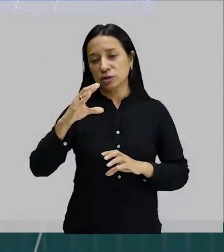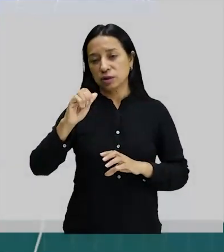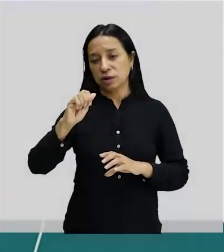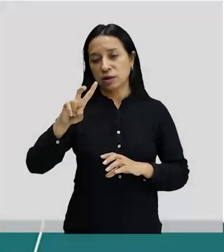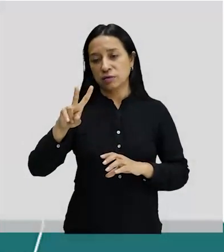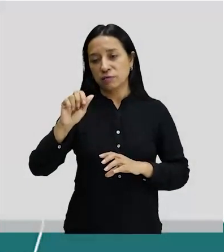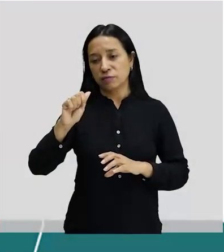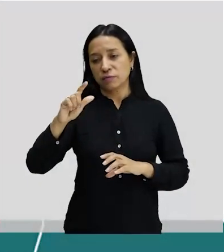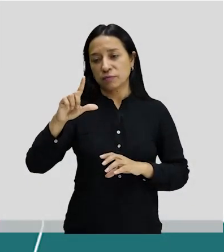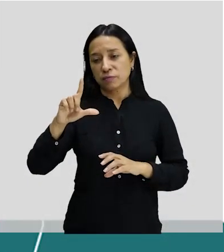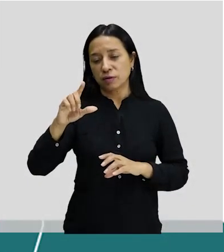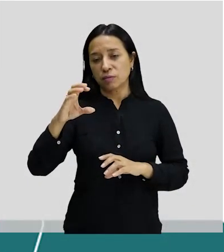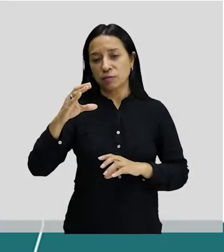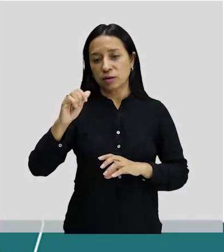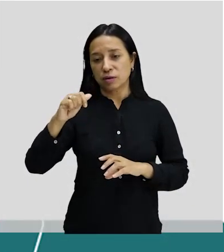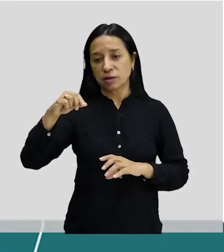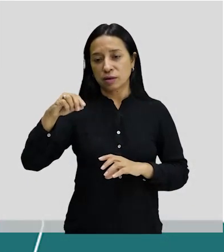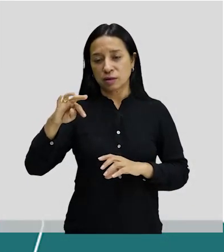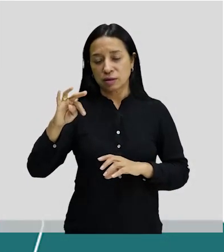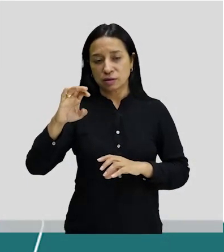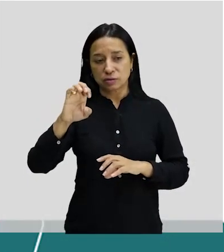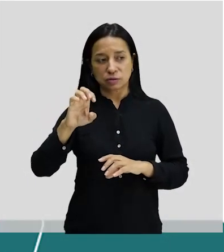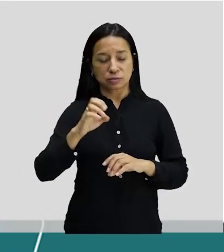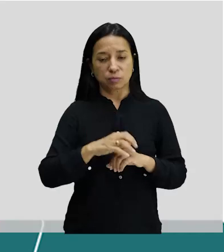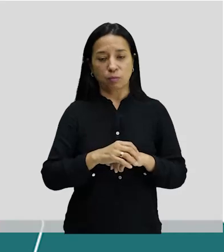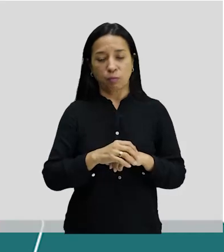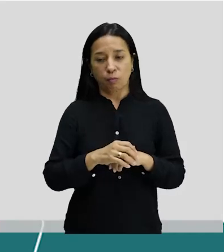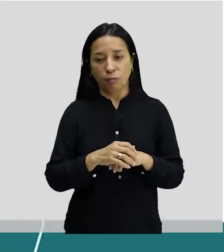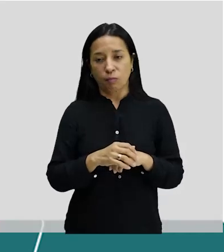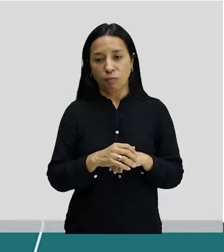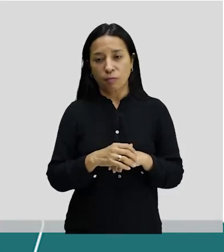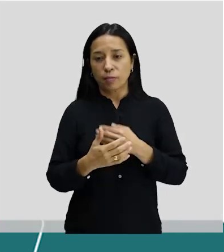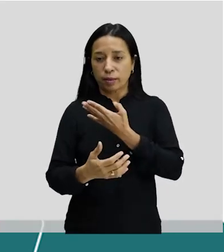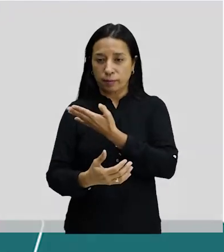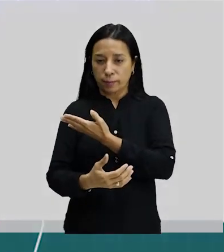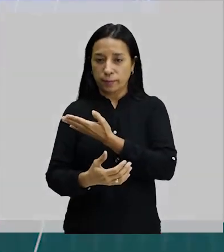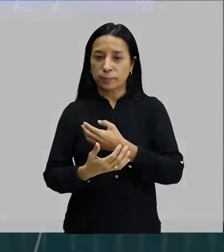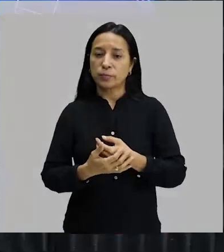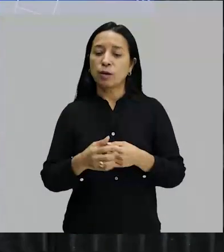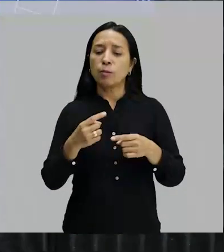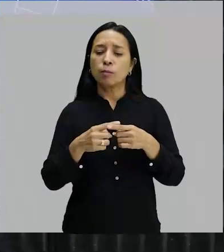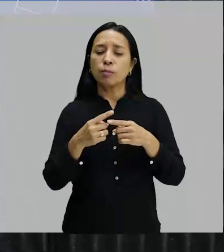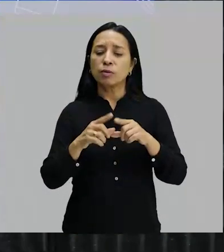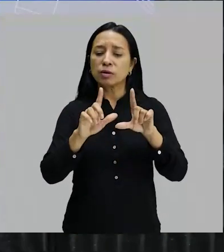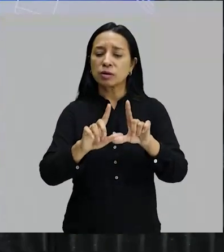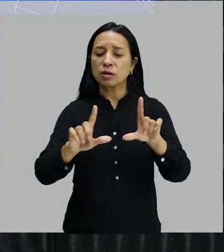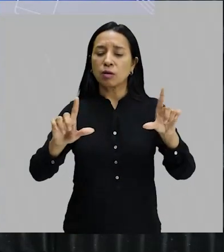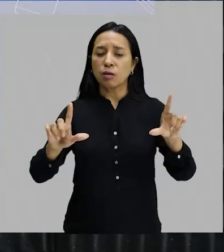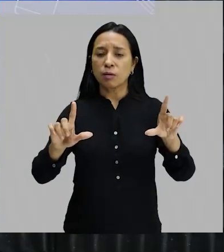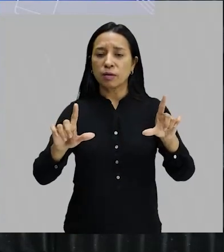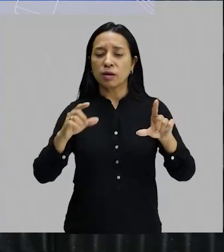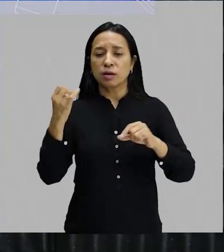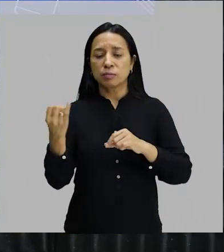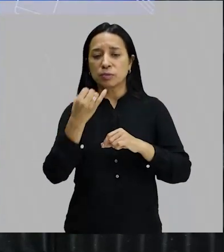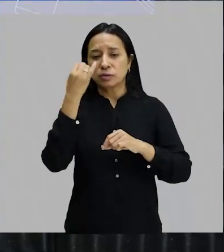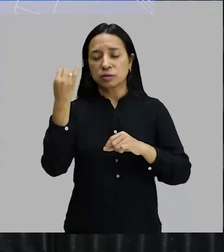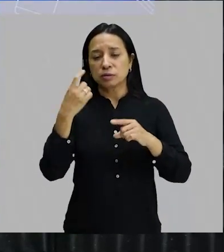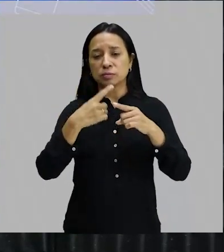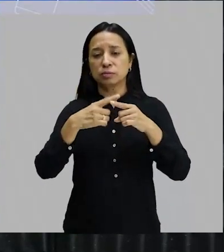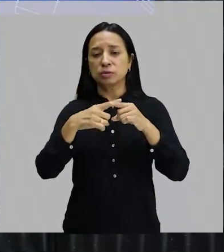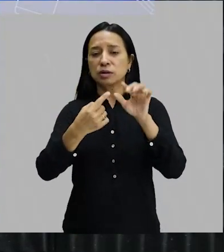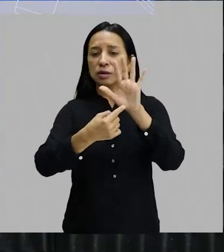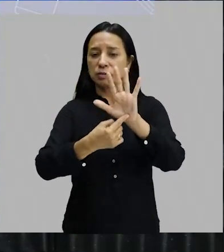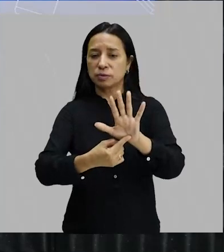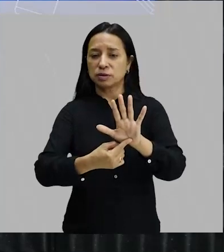ou só Di Cavalcante, onde ele tira o E, coloca o I e coloca o nome artístico dele. Por que a obra Di Cavalcante é tão importante? Porque ele representa